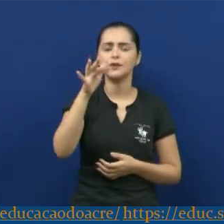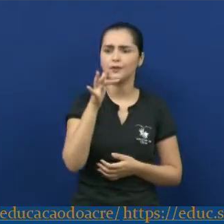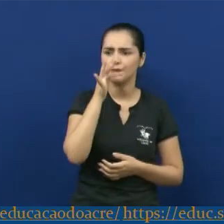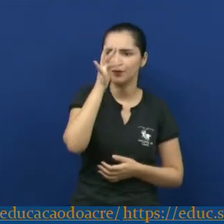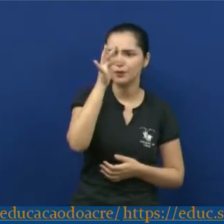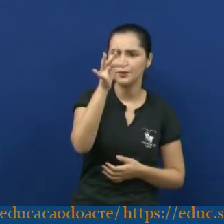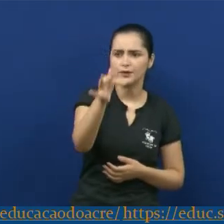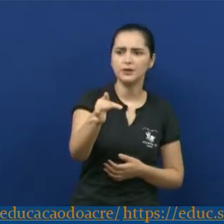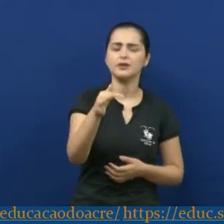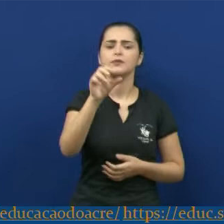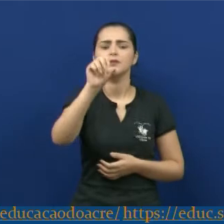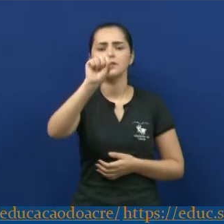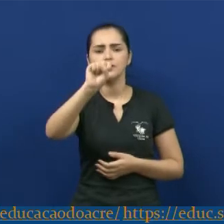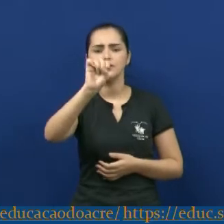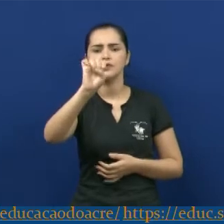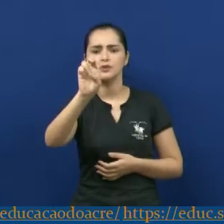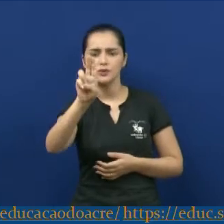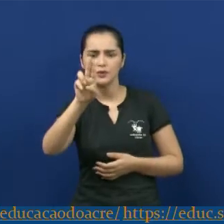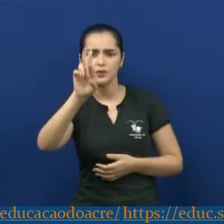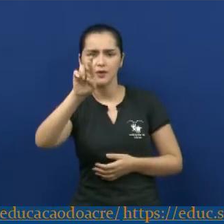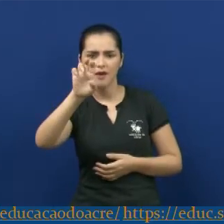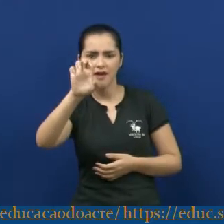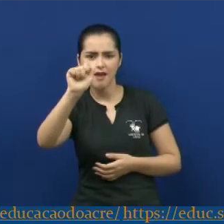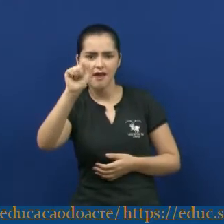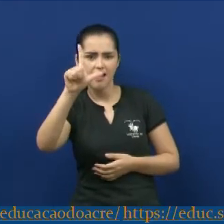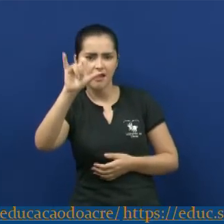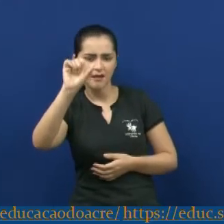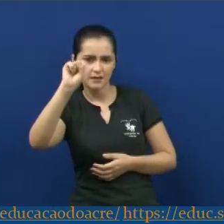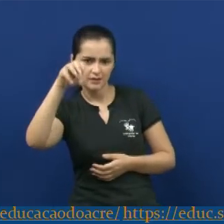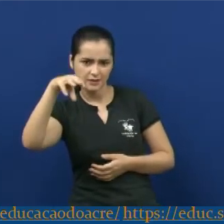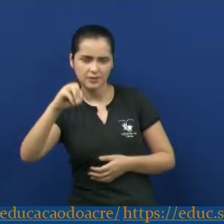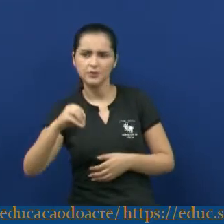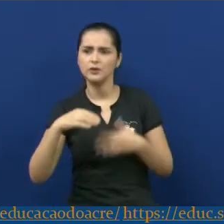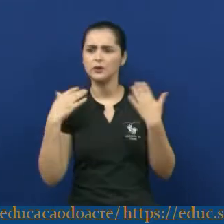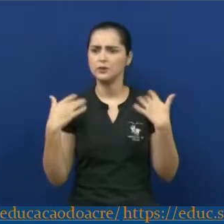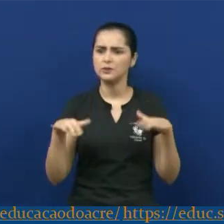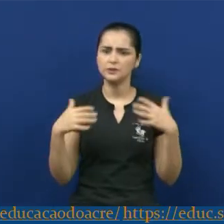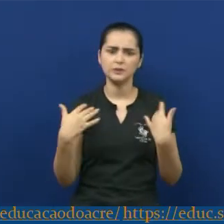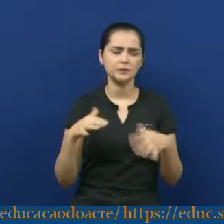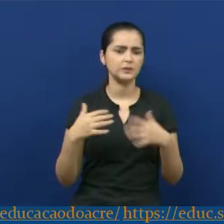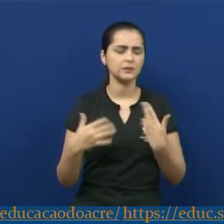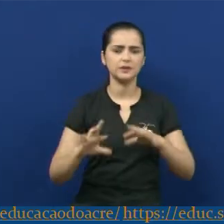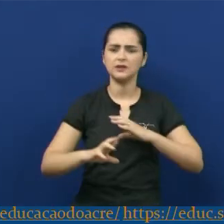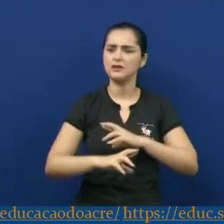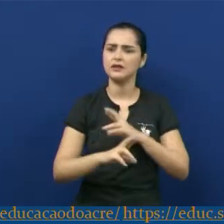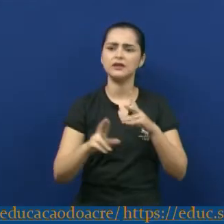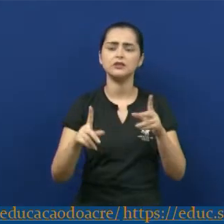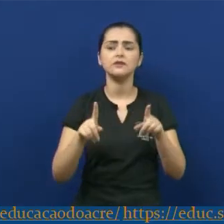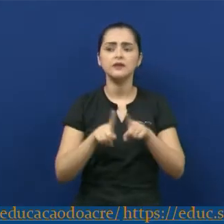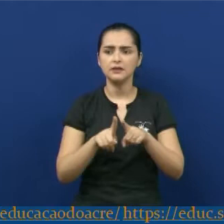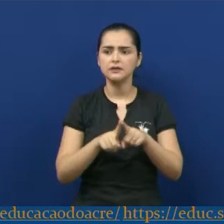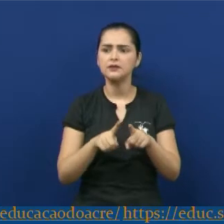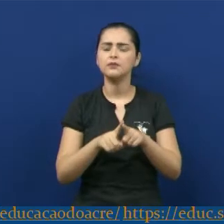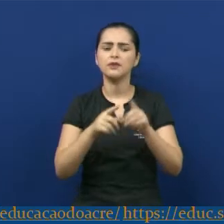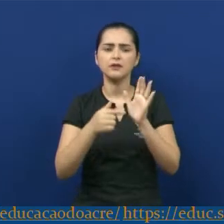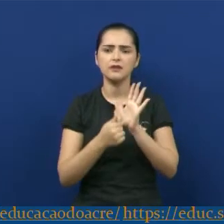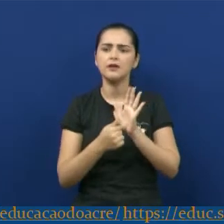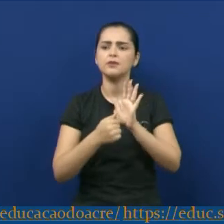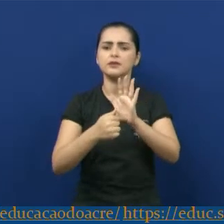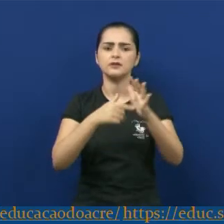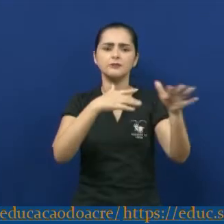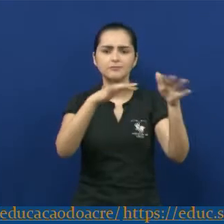este período caracterizou-se por ser o mais radical e também pela publicação de revistas e de